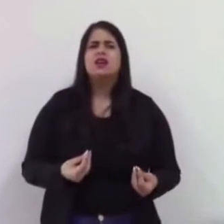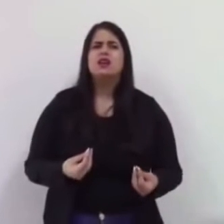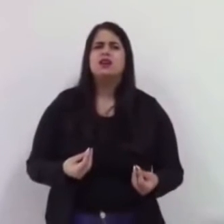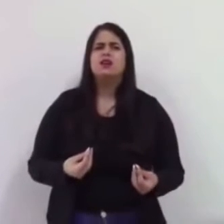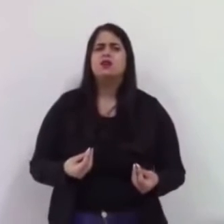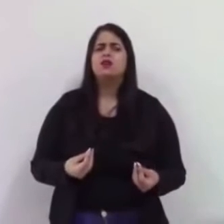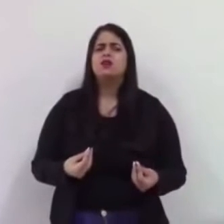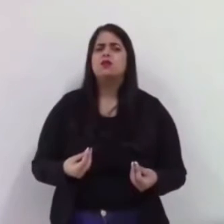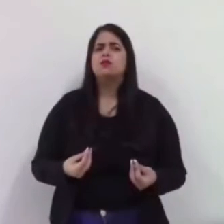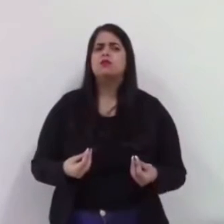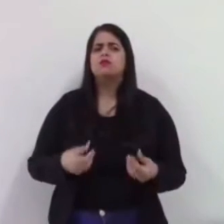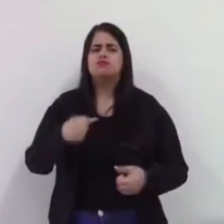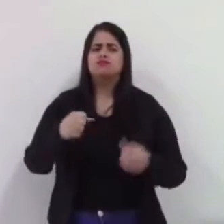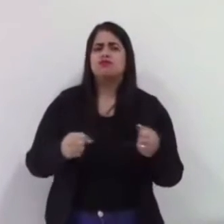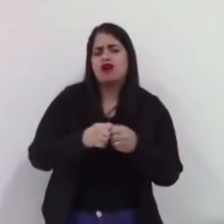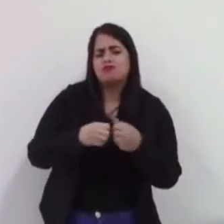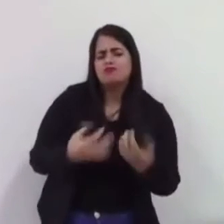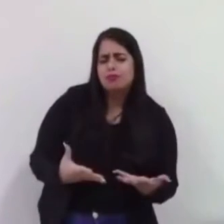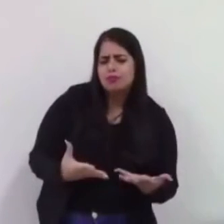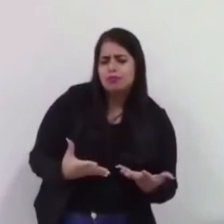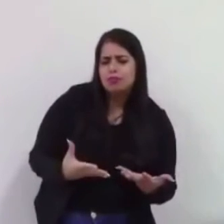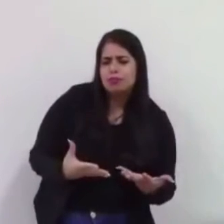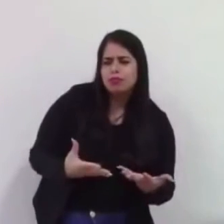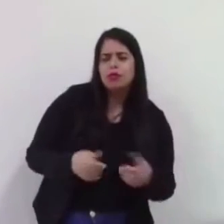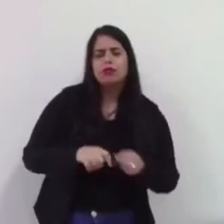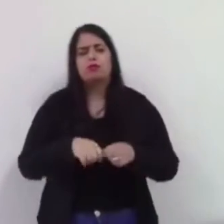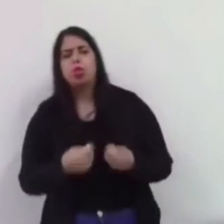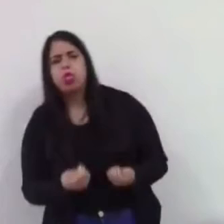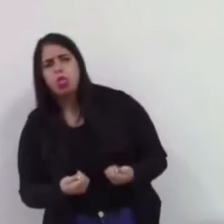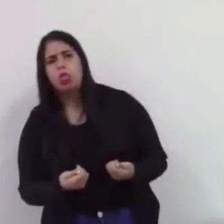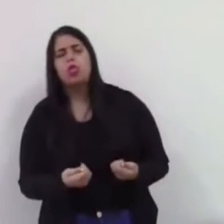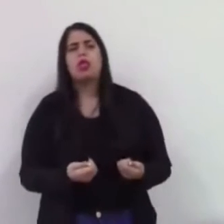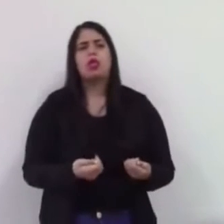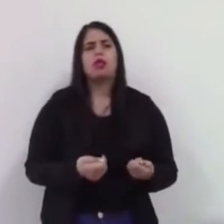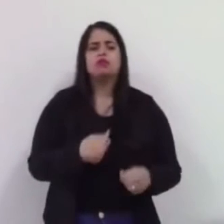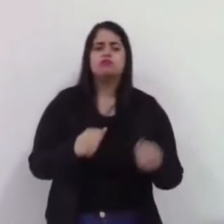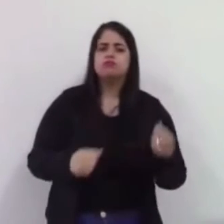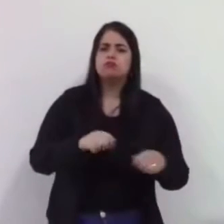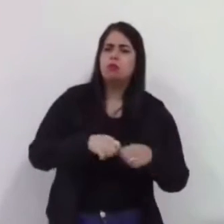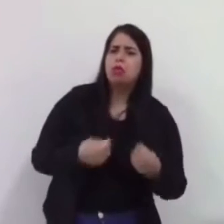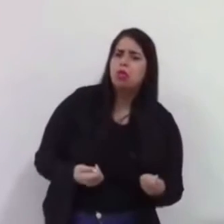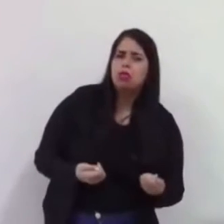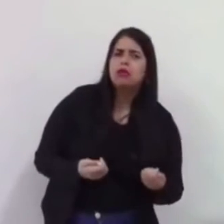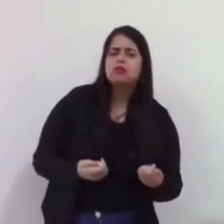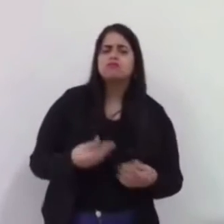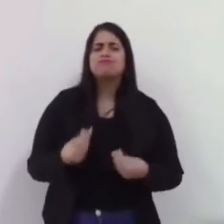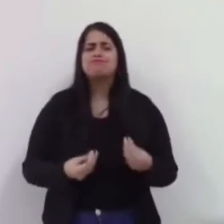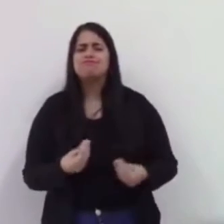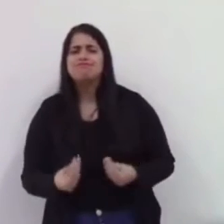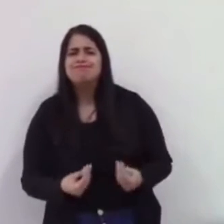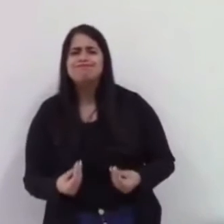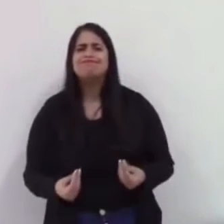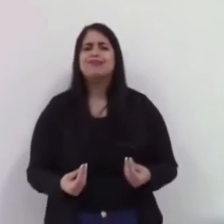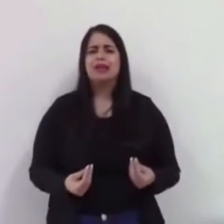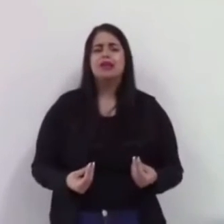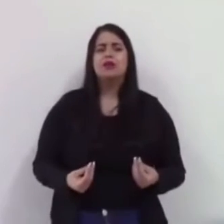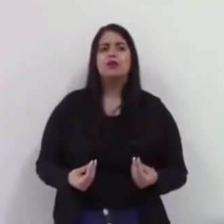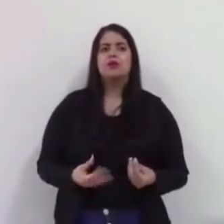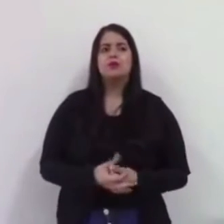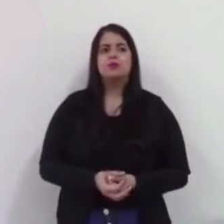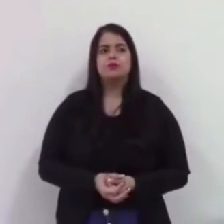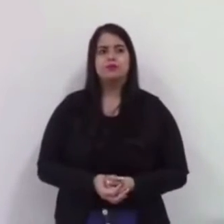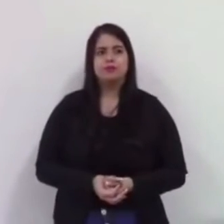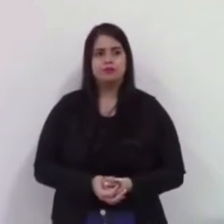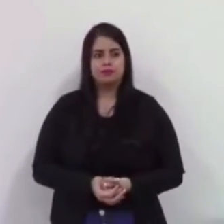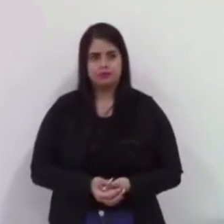quebrado? Então, quebrado não, está sem pneu, né? Também não sei se a Pirelli, com essa pandemia, voltou a trabalhar, né? Mas está